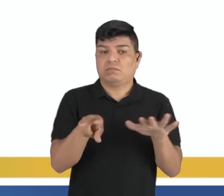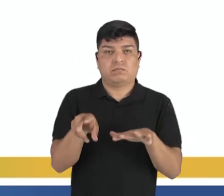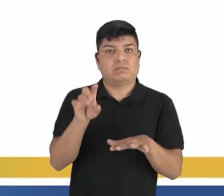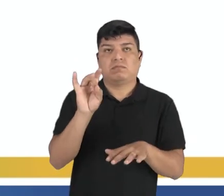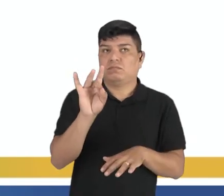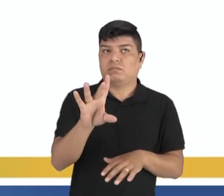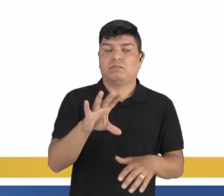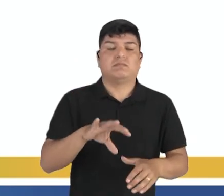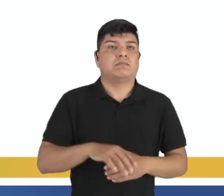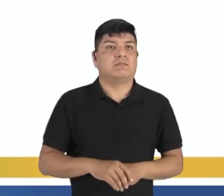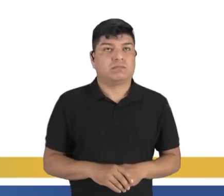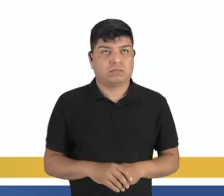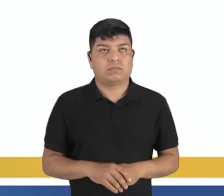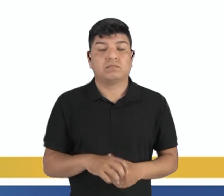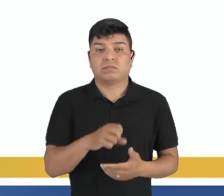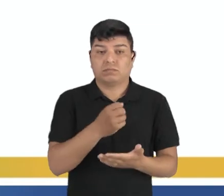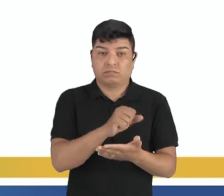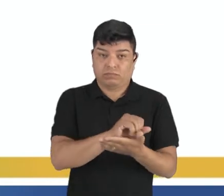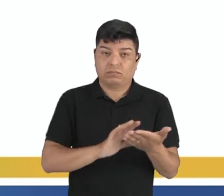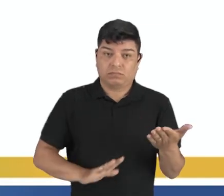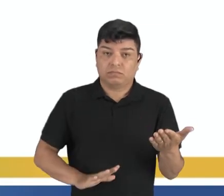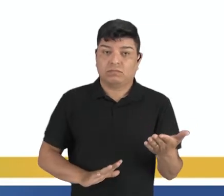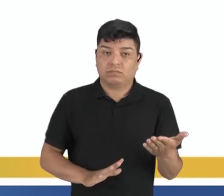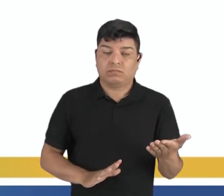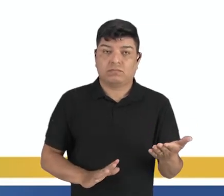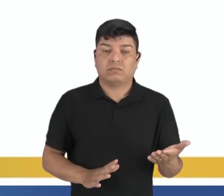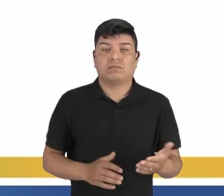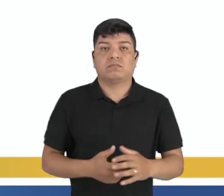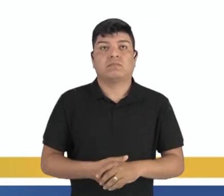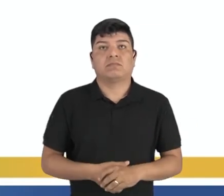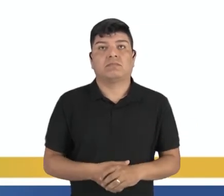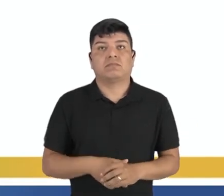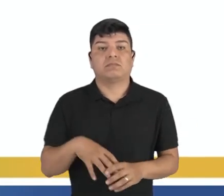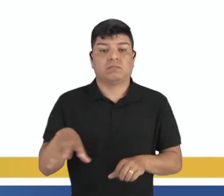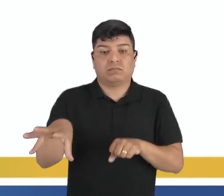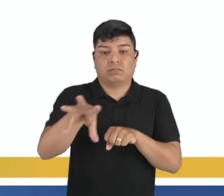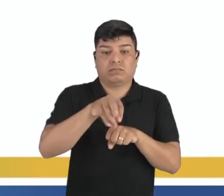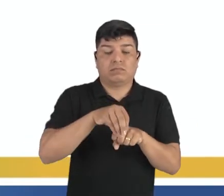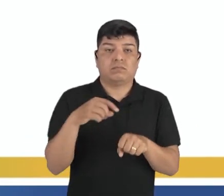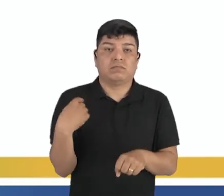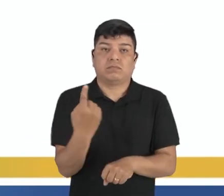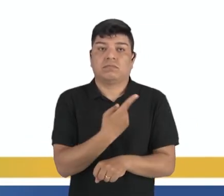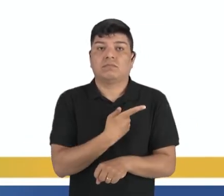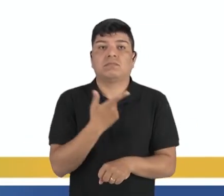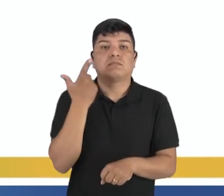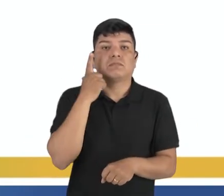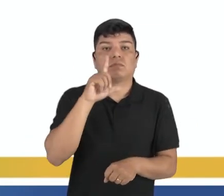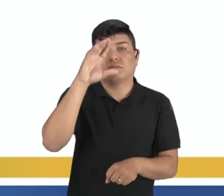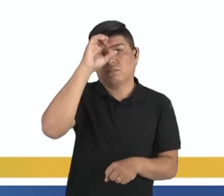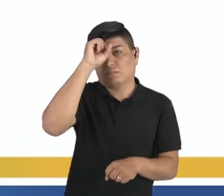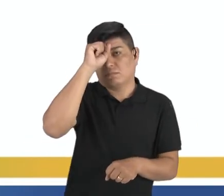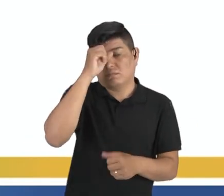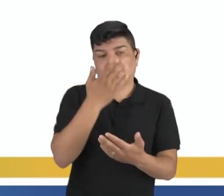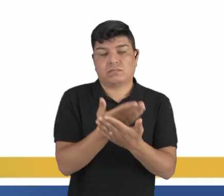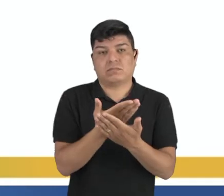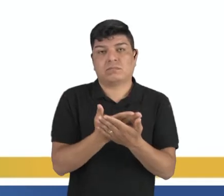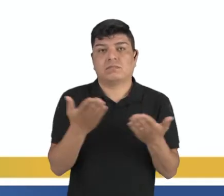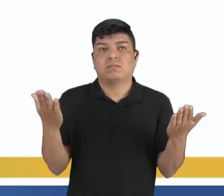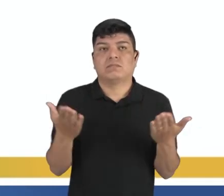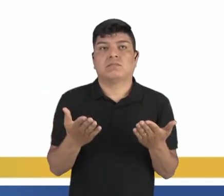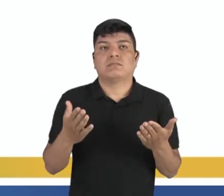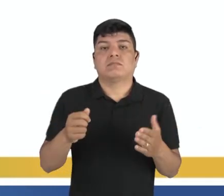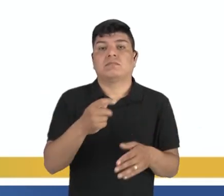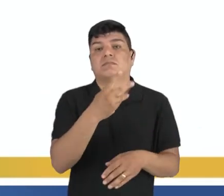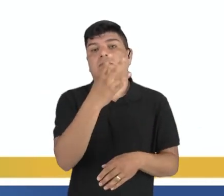galerinha. Exercitando. Vamos testar agora nosso conhecimento, ver o que conseguimos aprender na aula de hoje e ver quantas